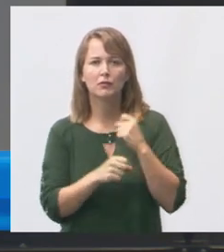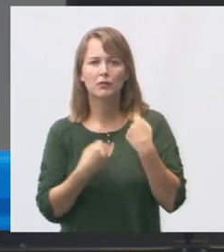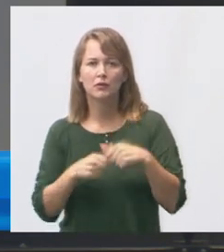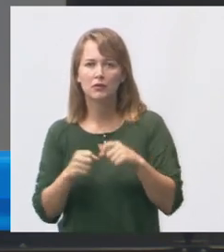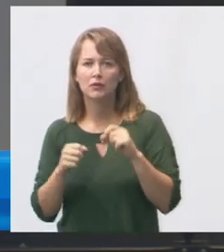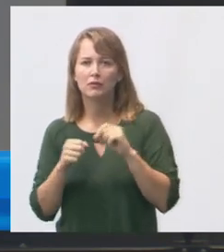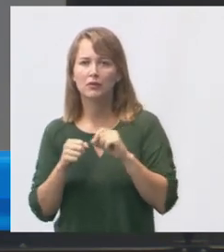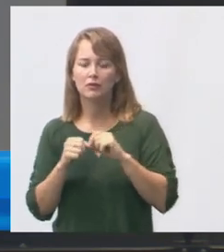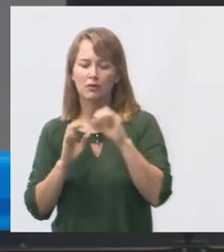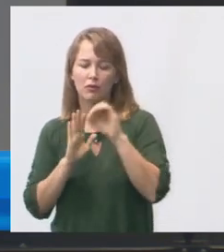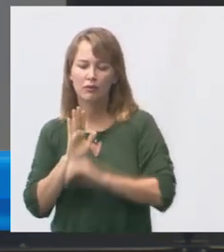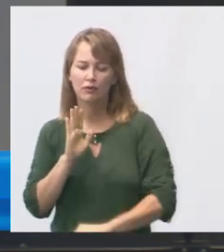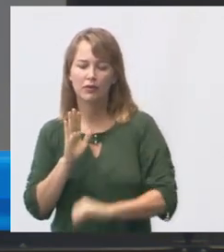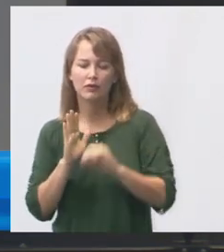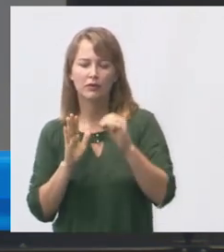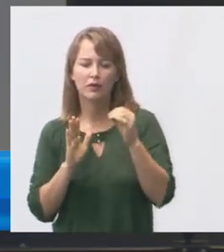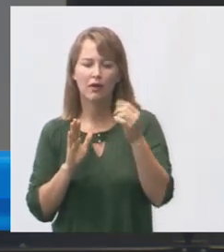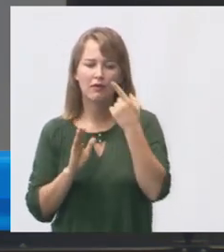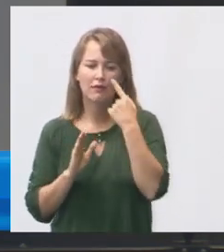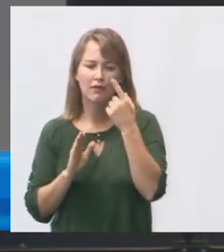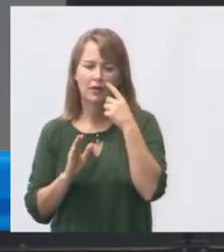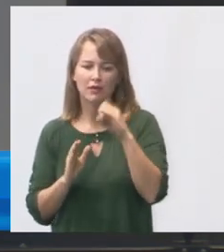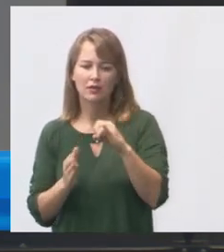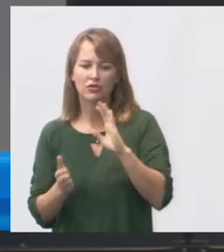perguntando se já foi dado início e ligar para a diretora